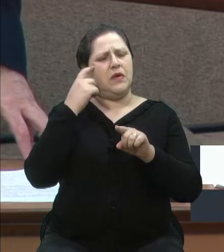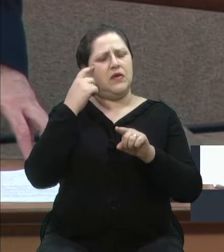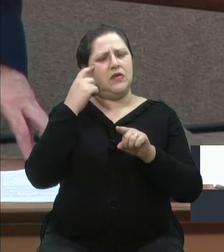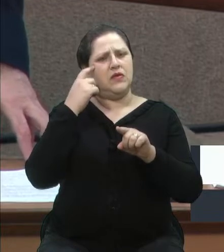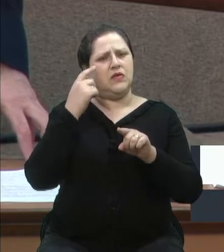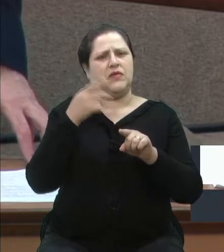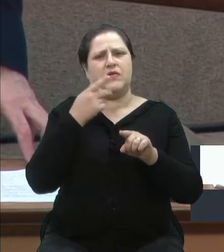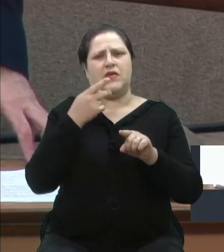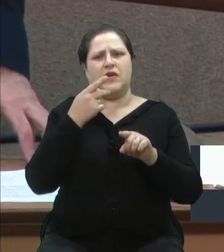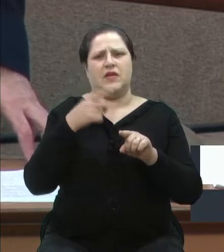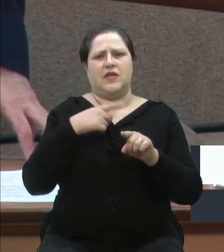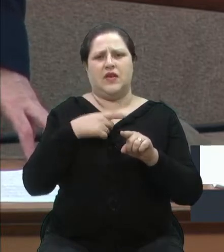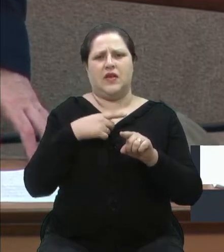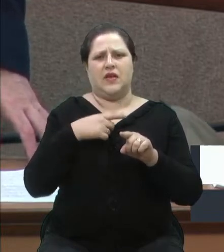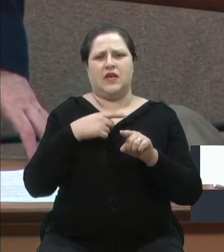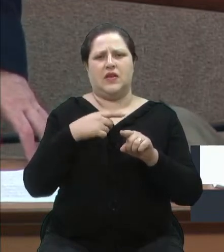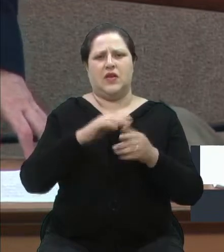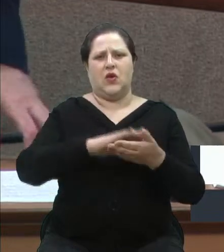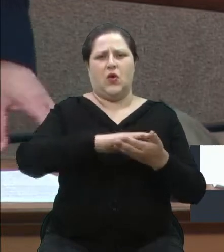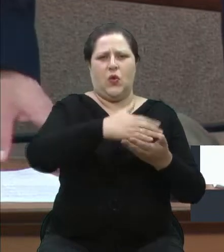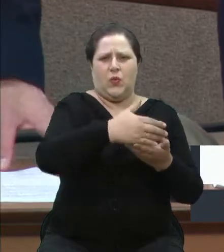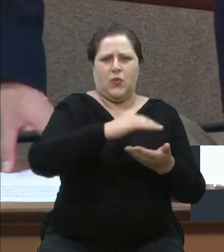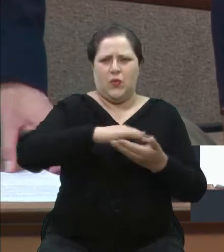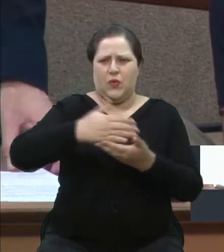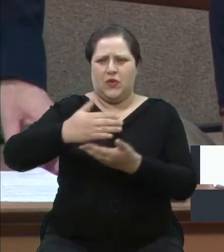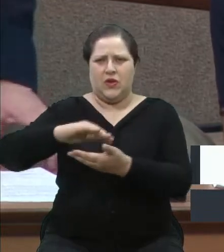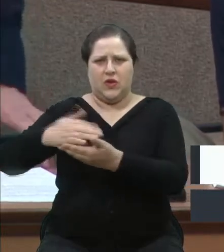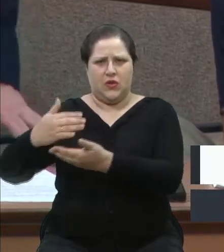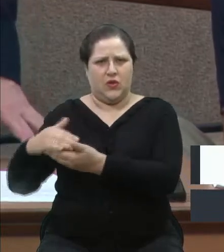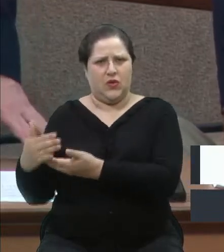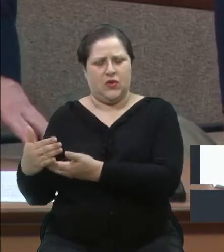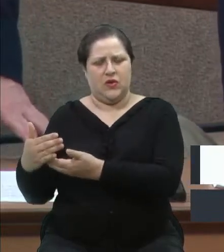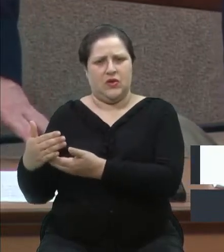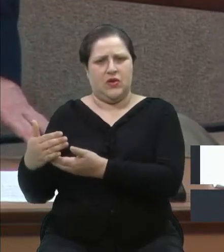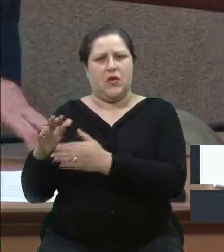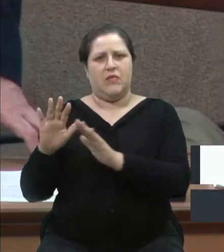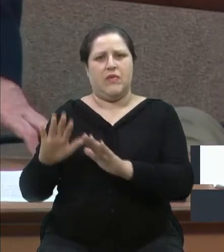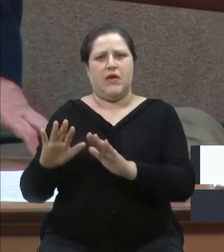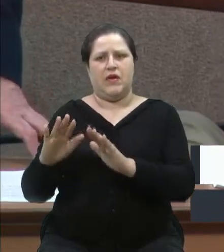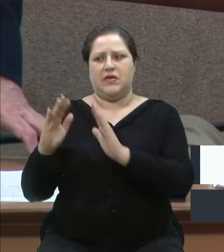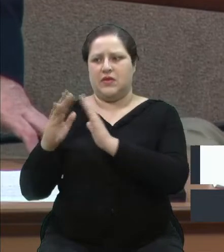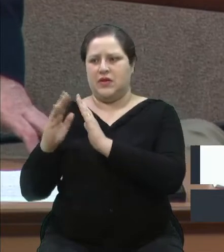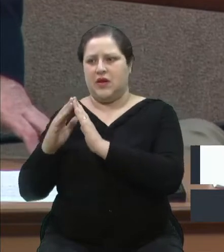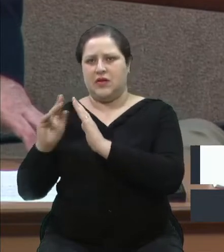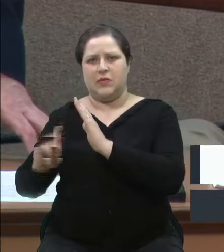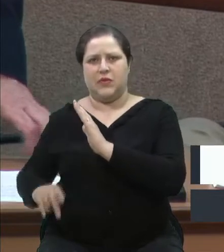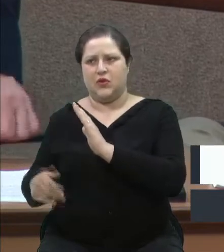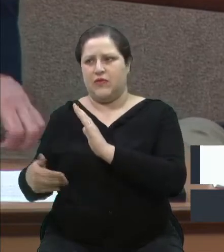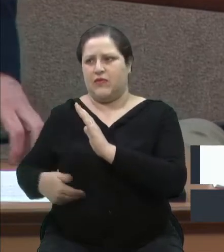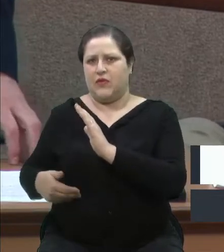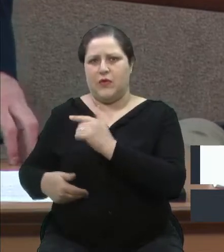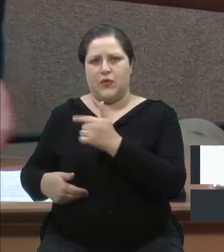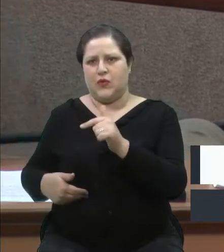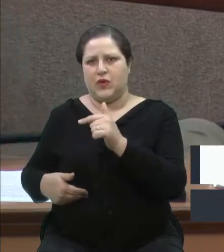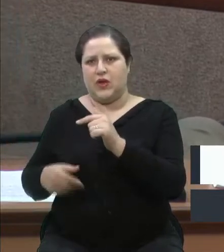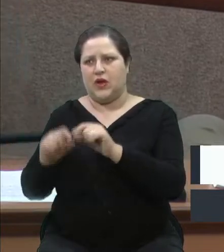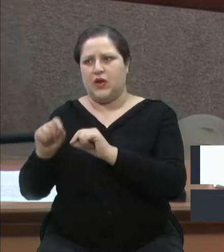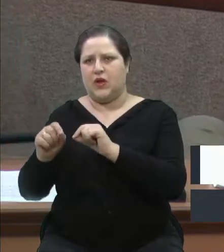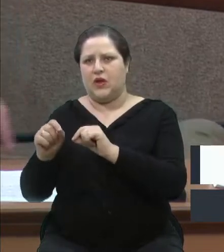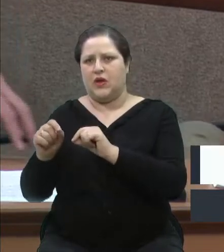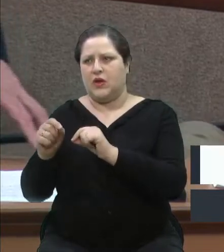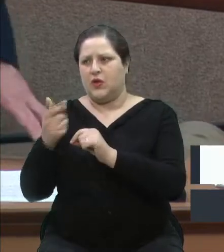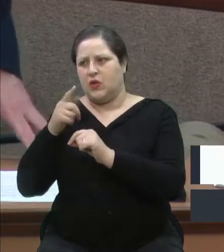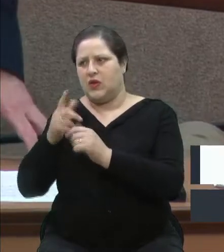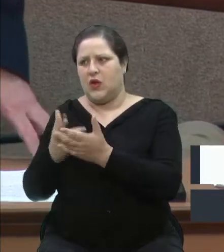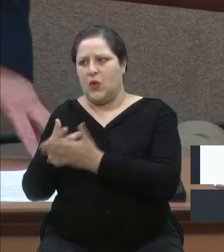Eu não consigo entender as prioridades, são 200 crianças, a vereadora Aglásio mencionou fora da escola. Será que não seria primeiro a gente colocar